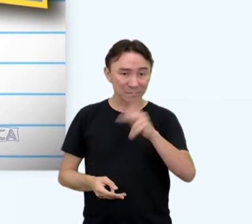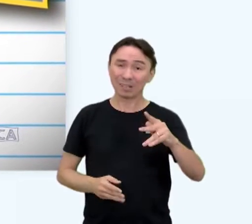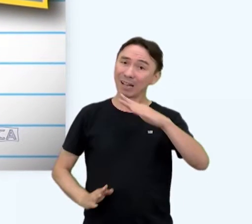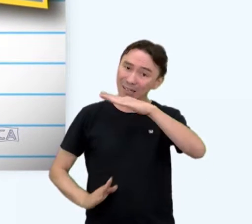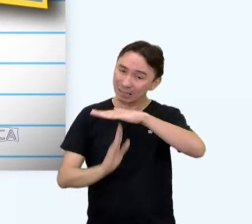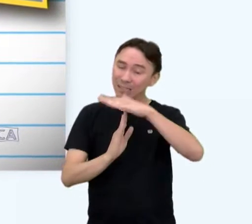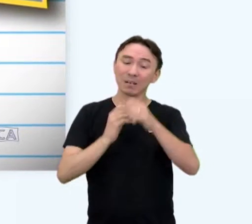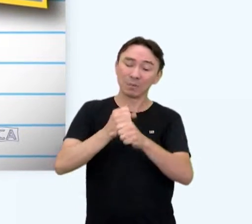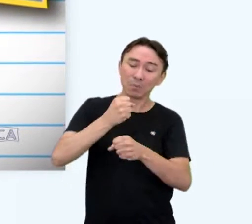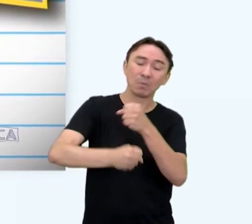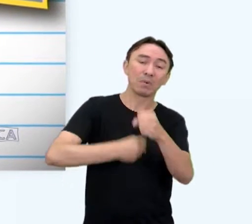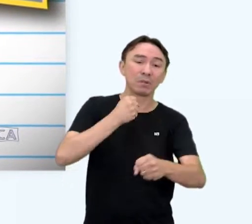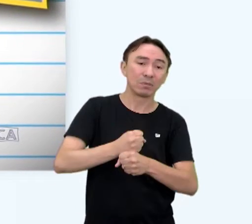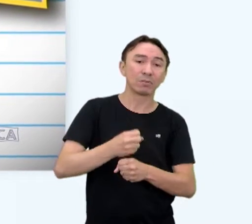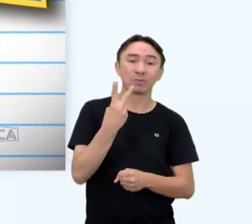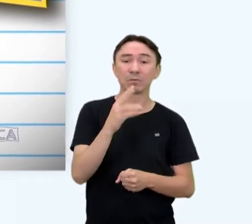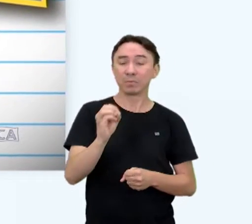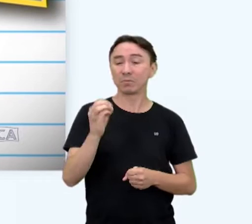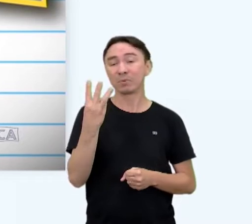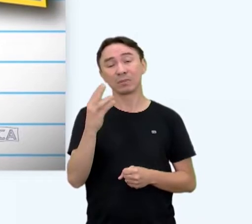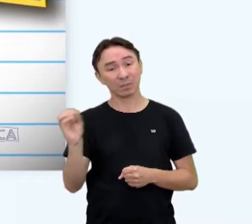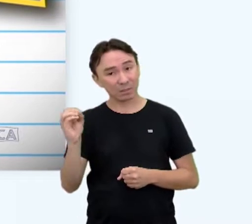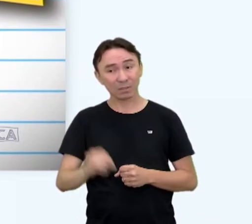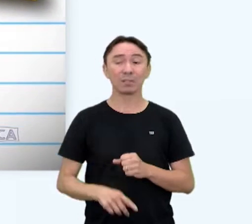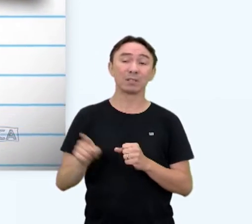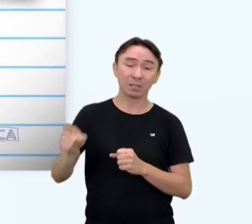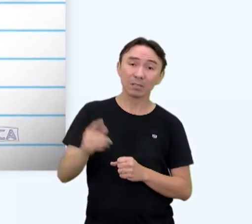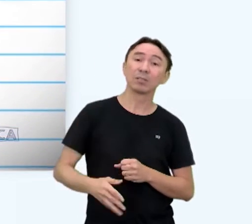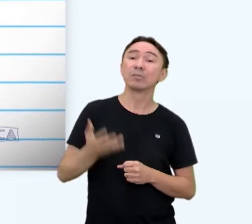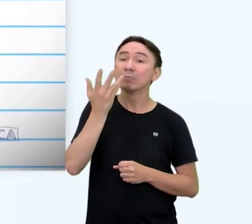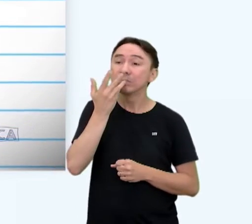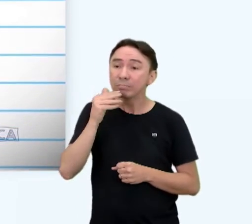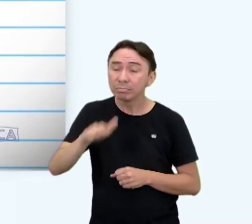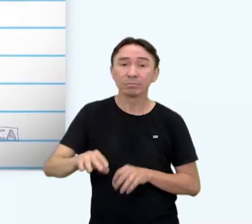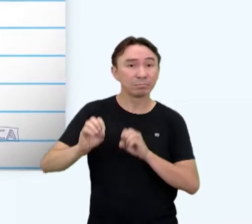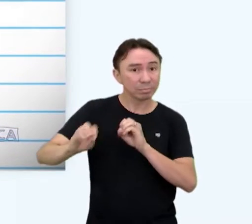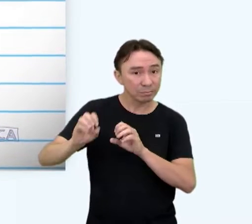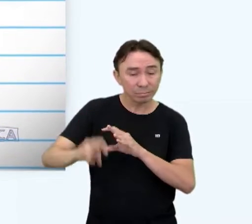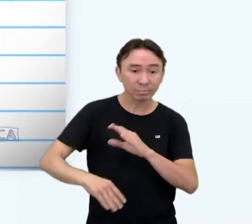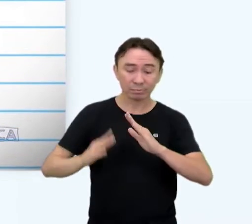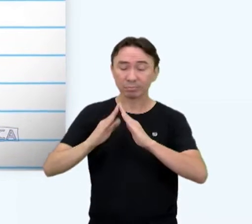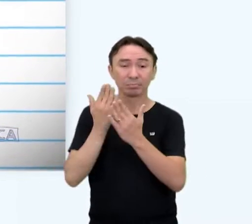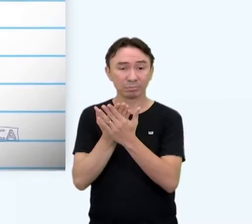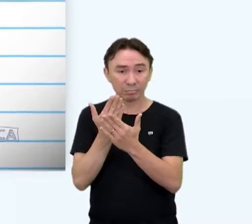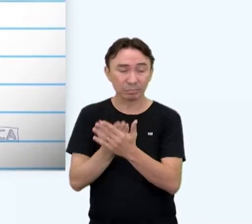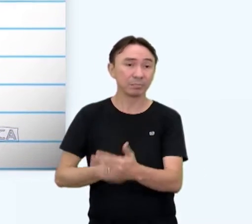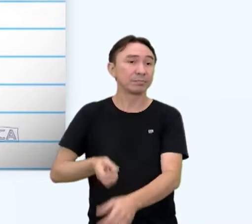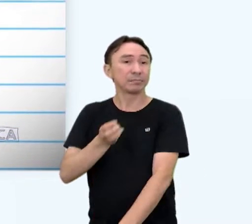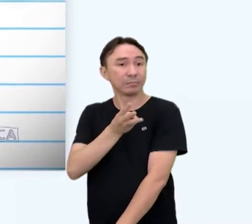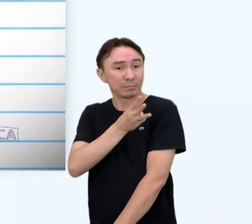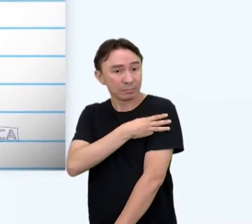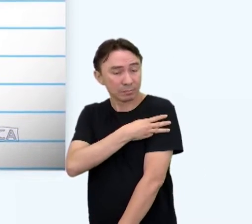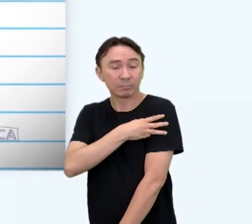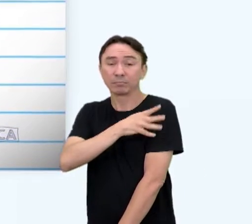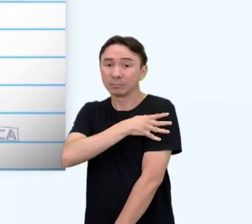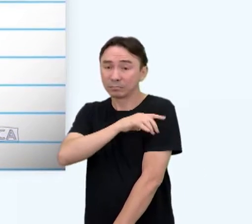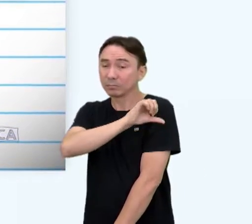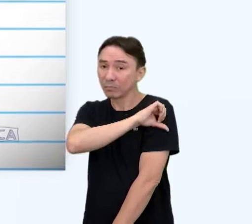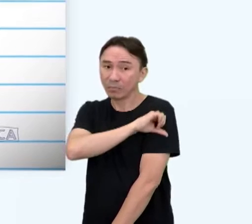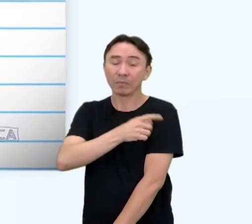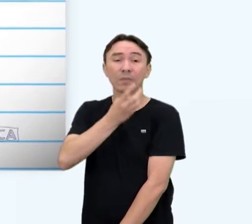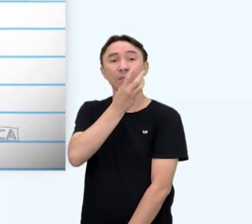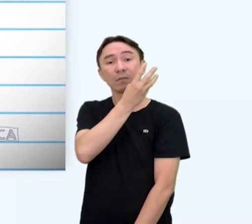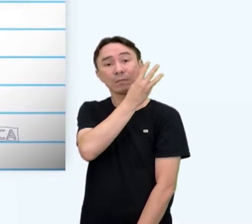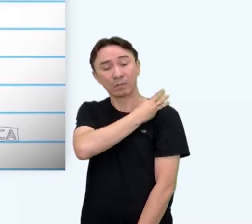educacionais das crianças do ensino primário e secundário. Os dados mostram que a África Subsaariana é a região do mundo que terá a